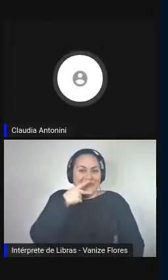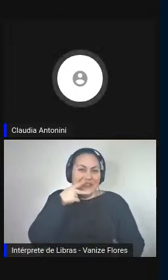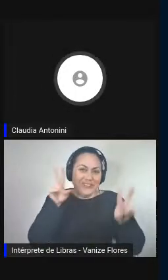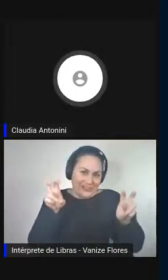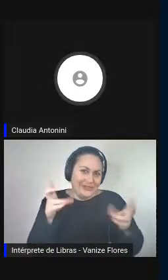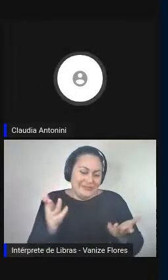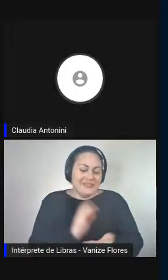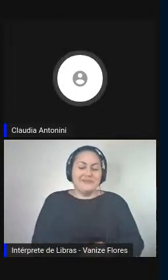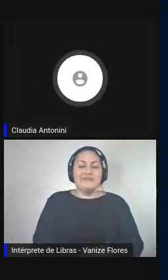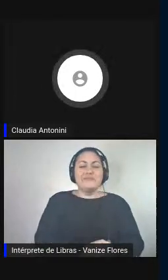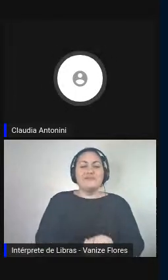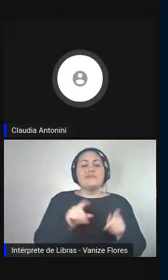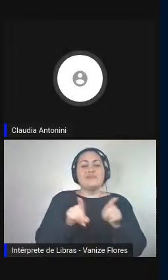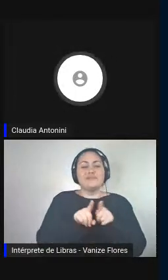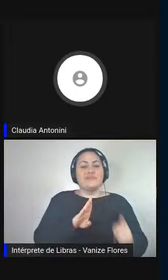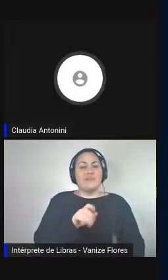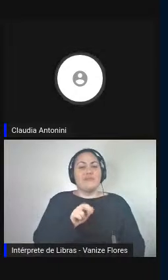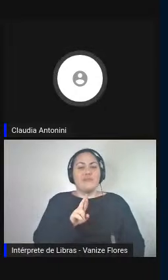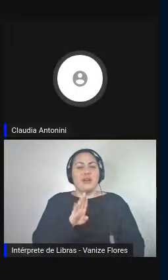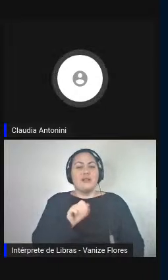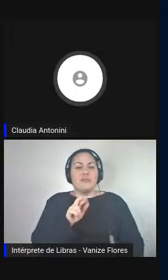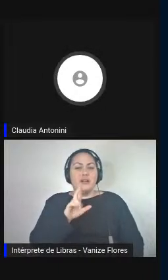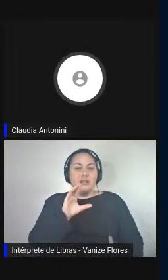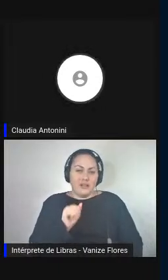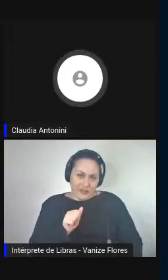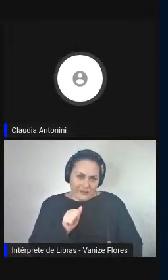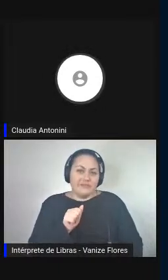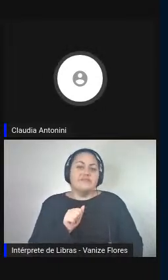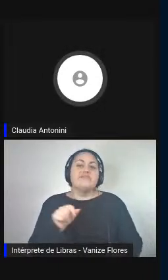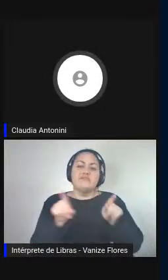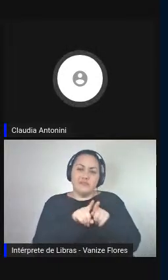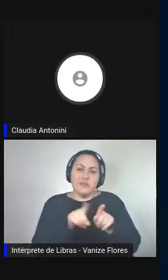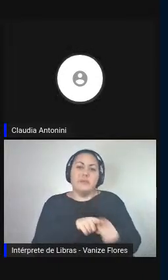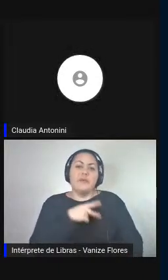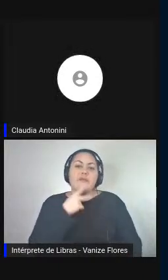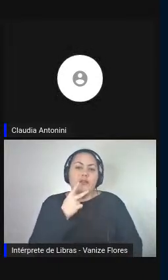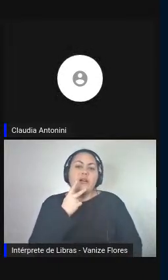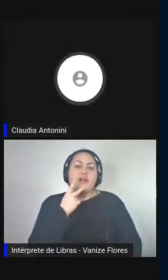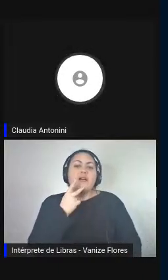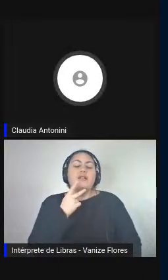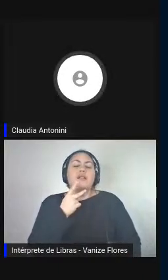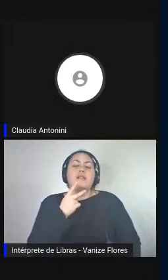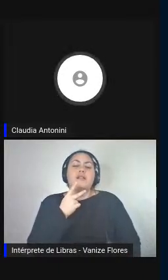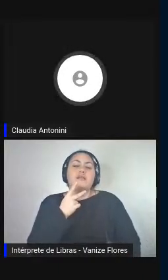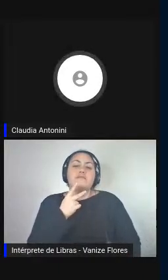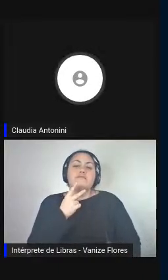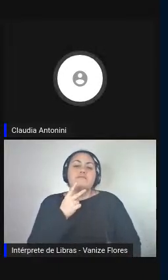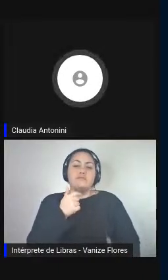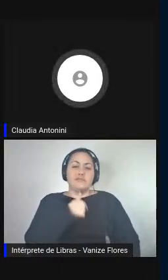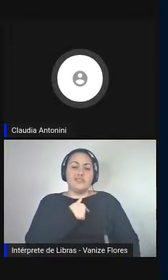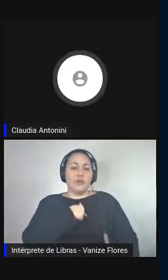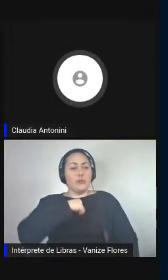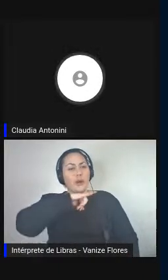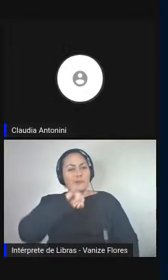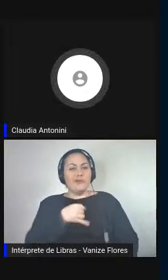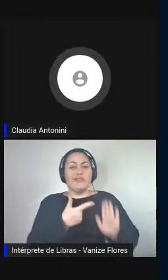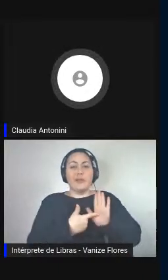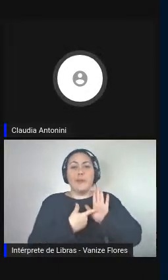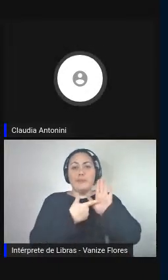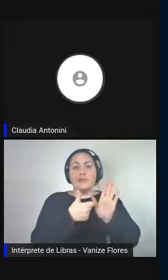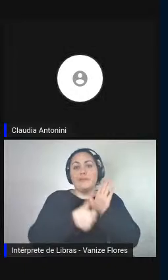Bárbara Barros, faço referência a este comentário, apresento já uma primeira